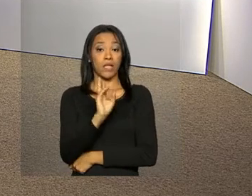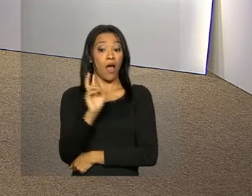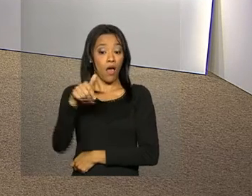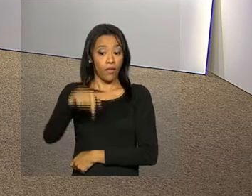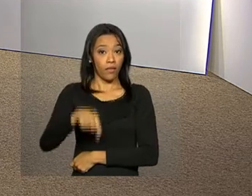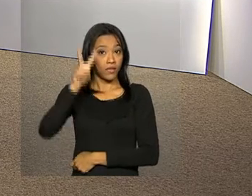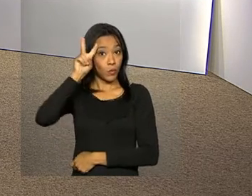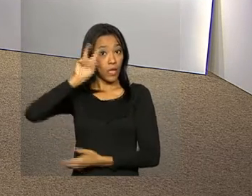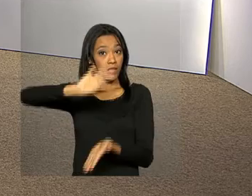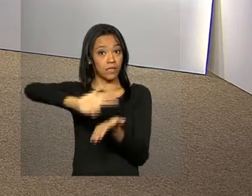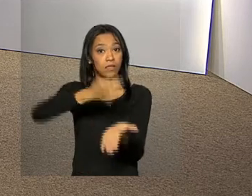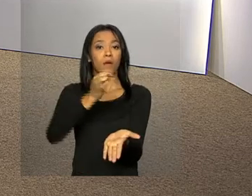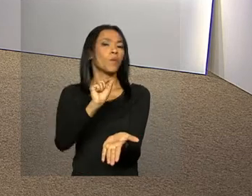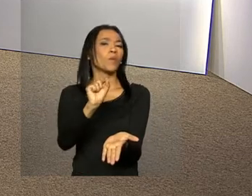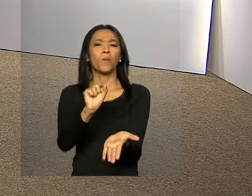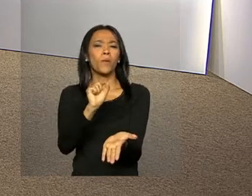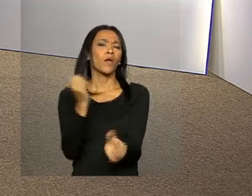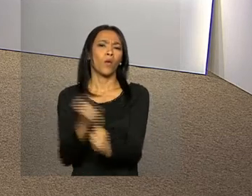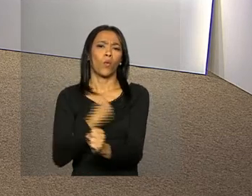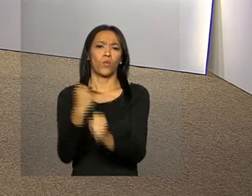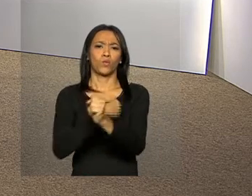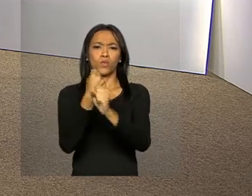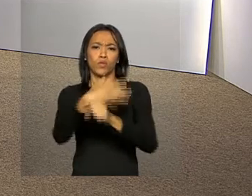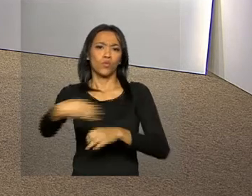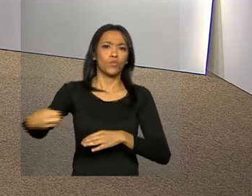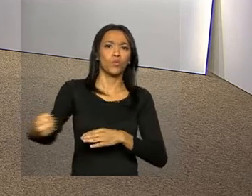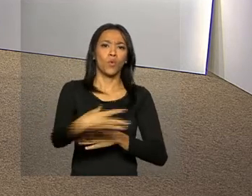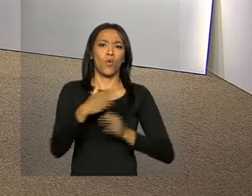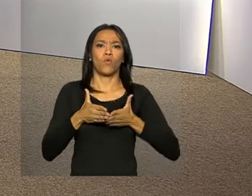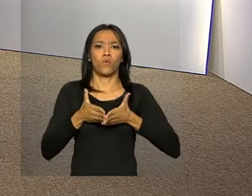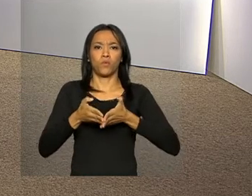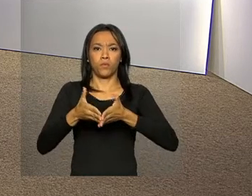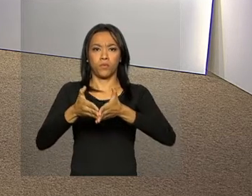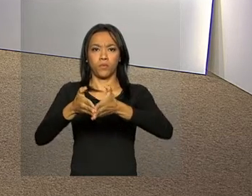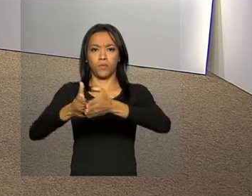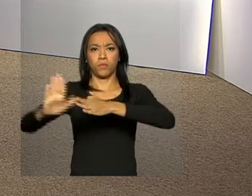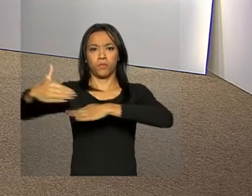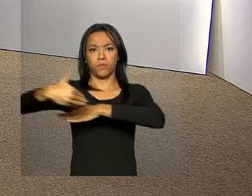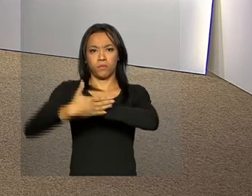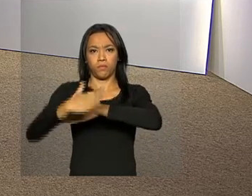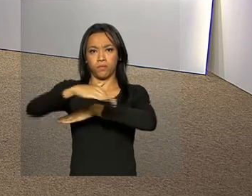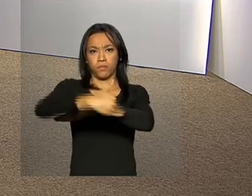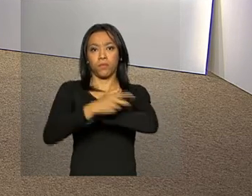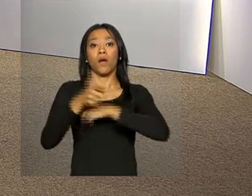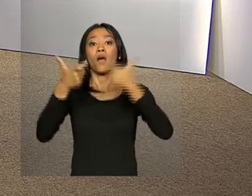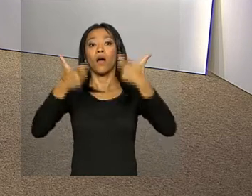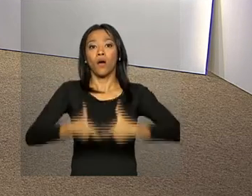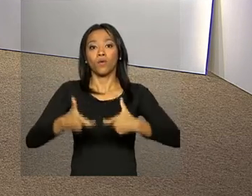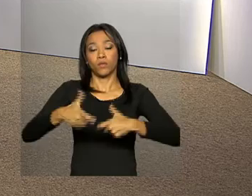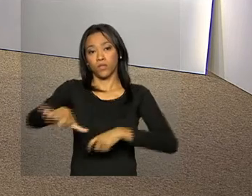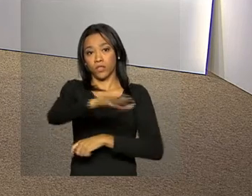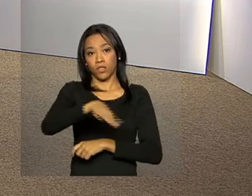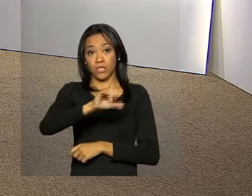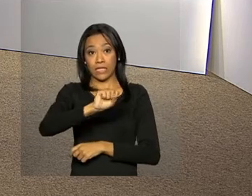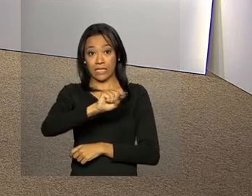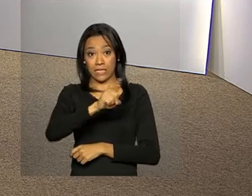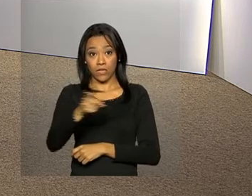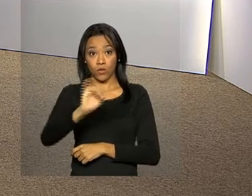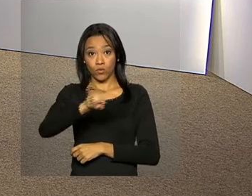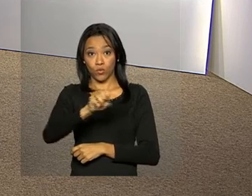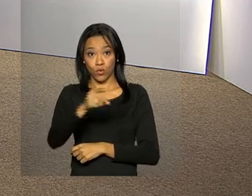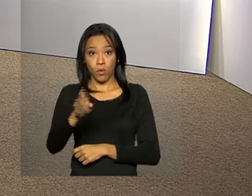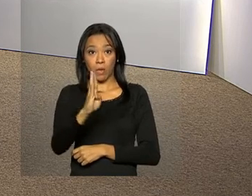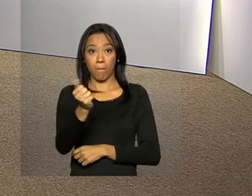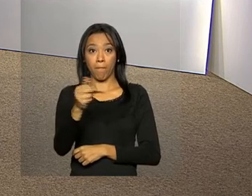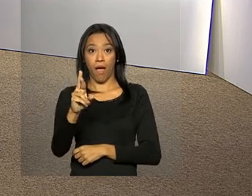segunda-feira uma autorização para a construção de um novo terminal portuário em São João da Barra. Segundo o ministro, as obras do